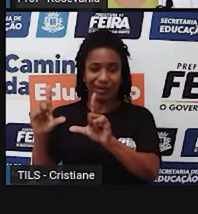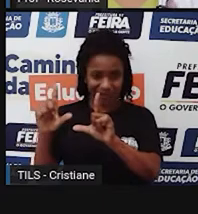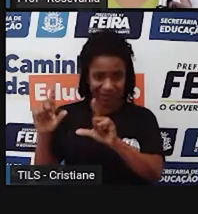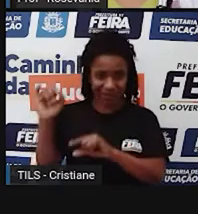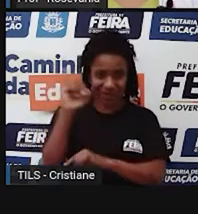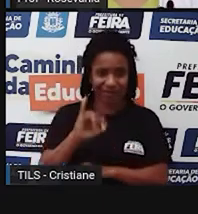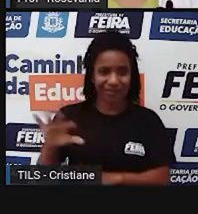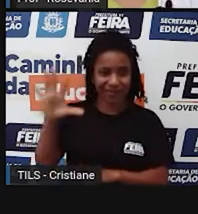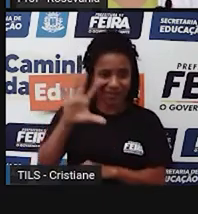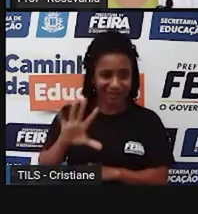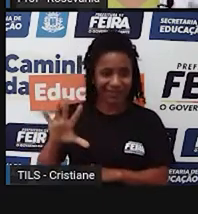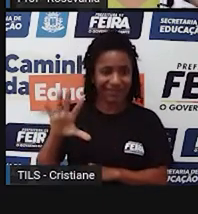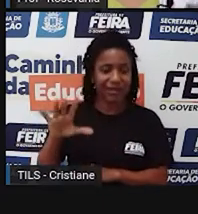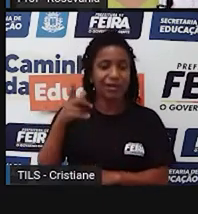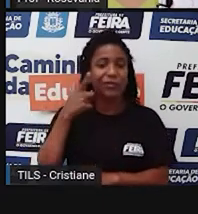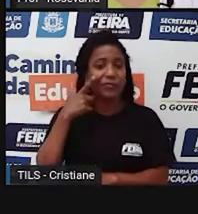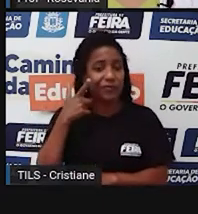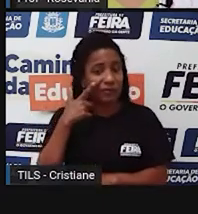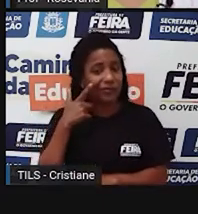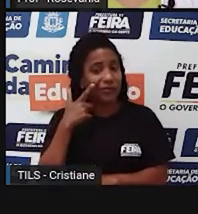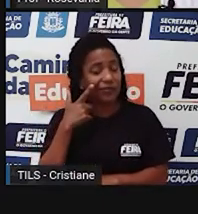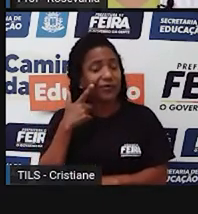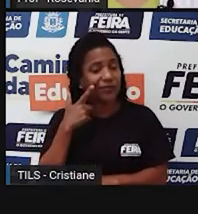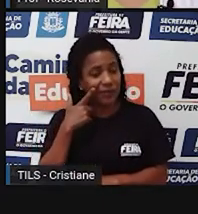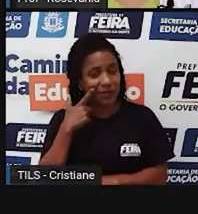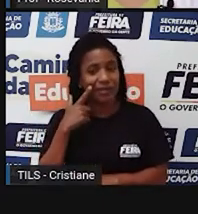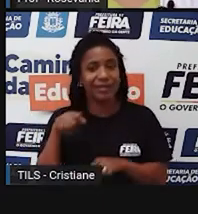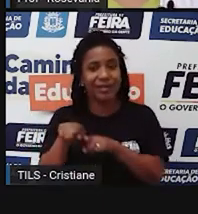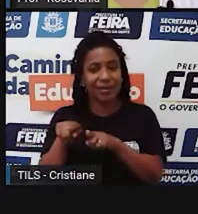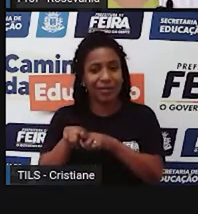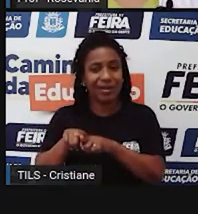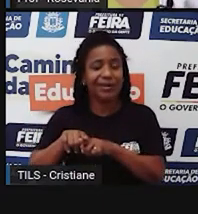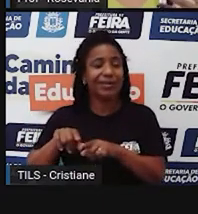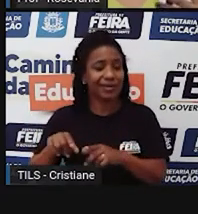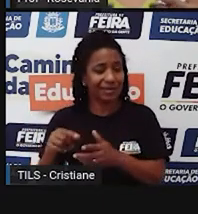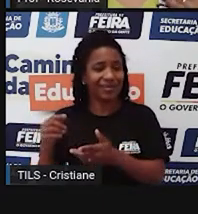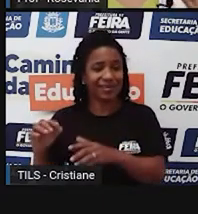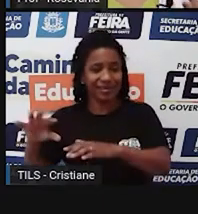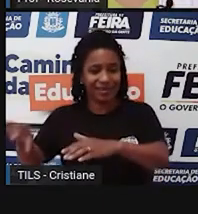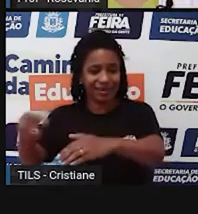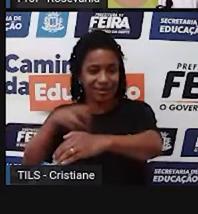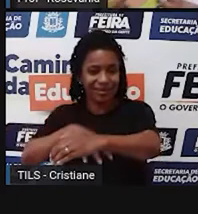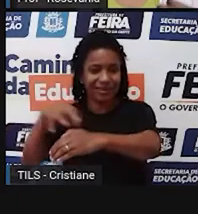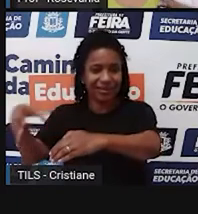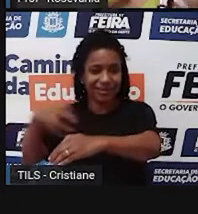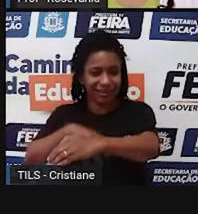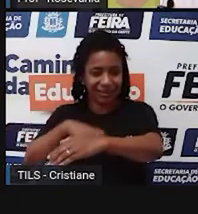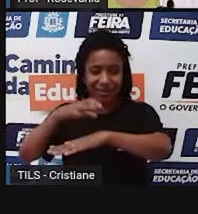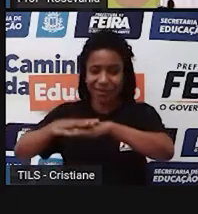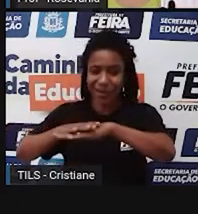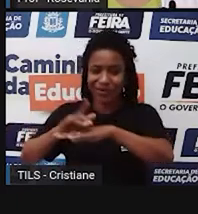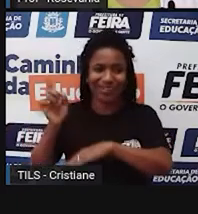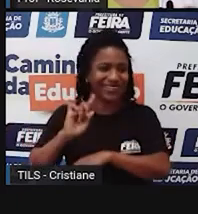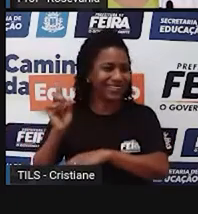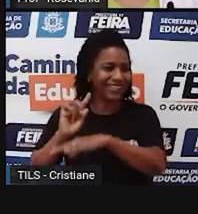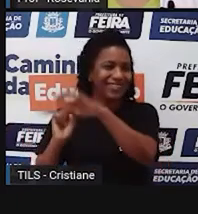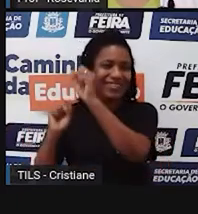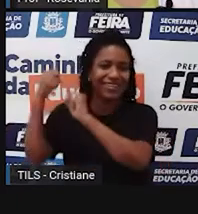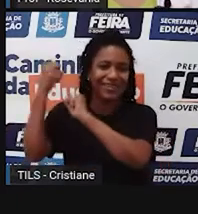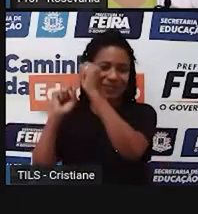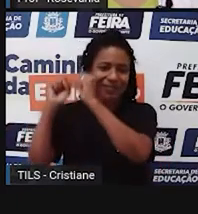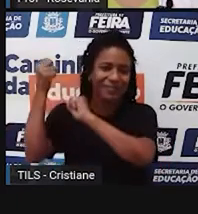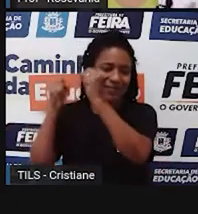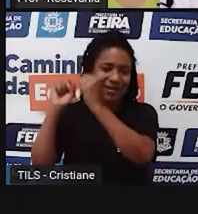processo de colheita, mas quem está fazendo aí essa colheita são as máquinas. É claro que as máquinas não estão lá